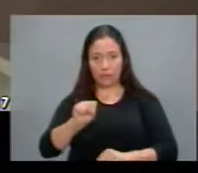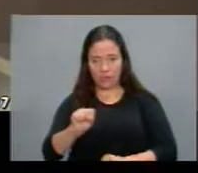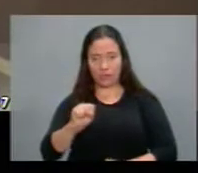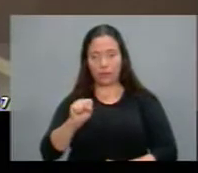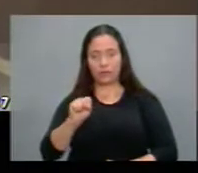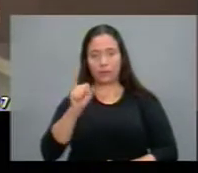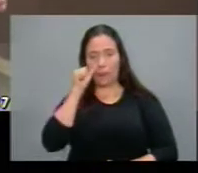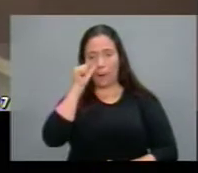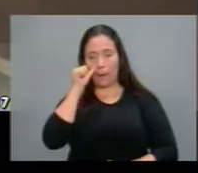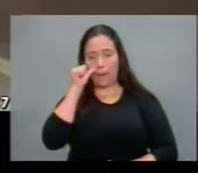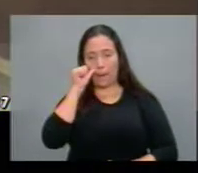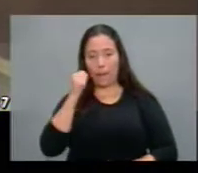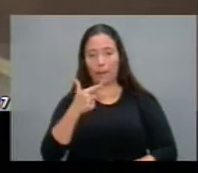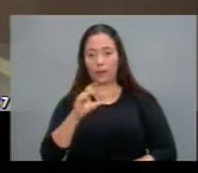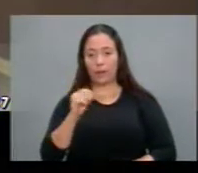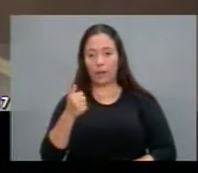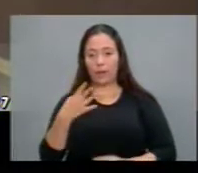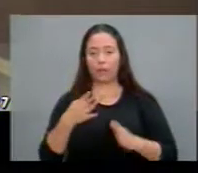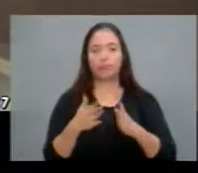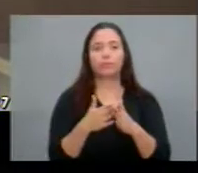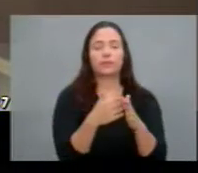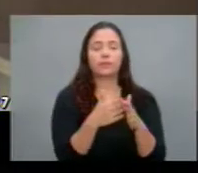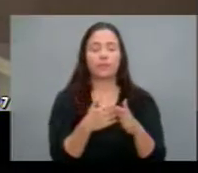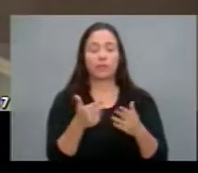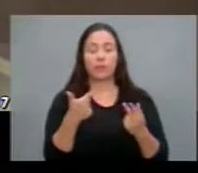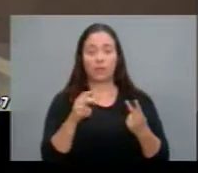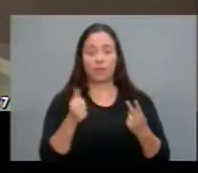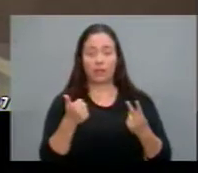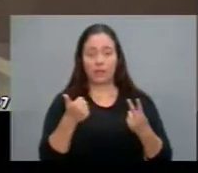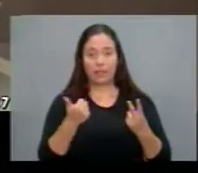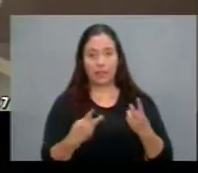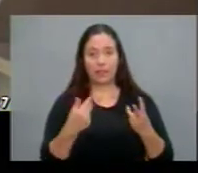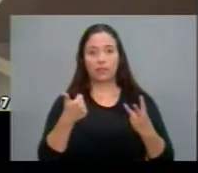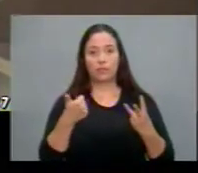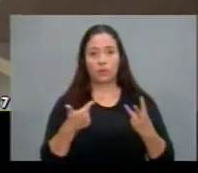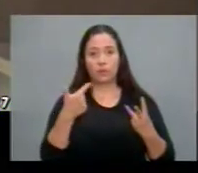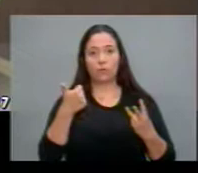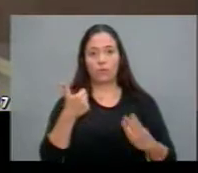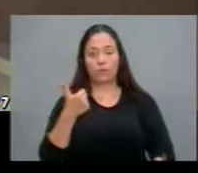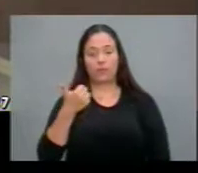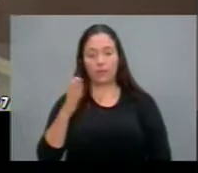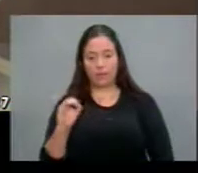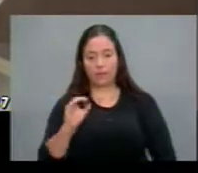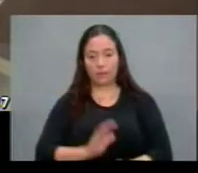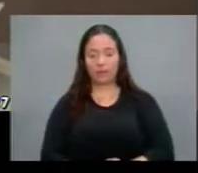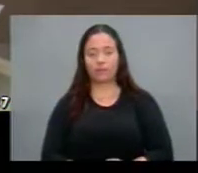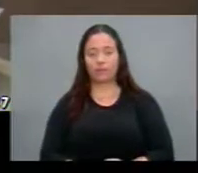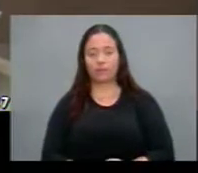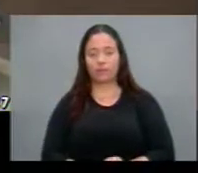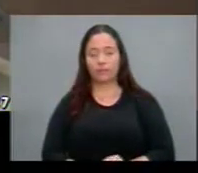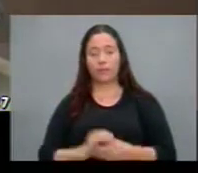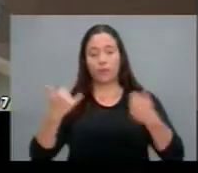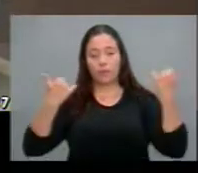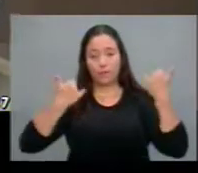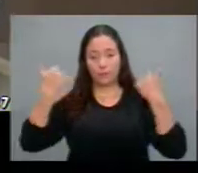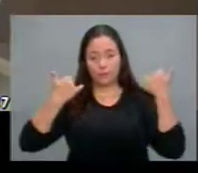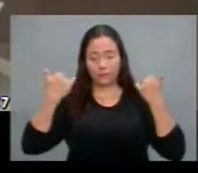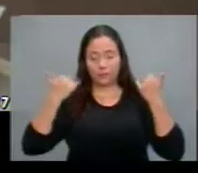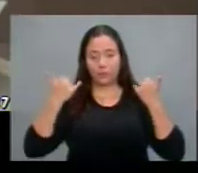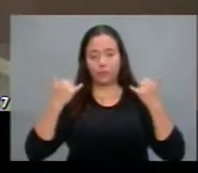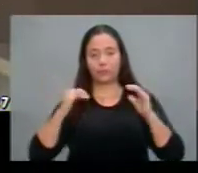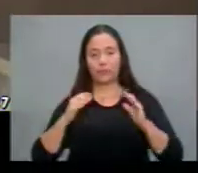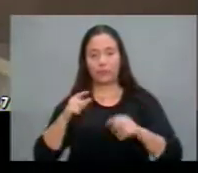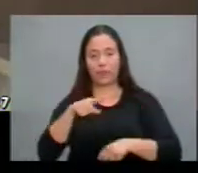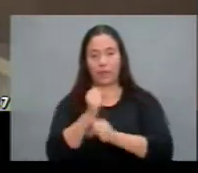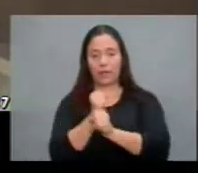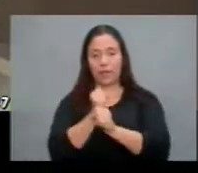exercícios financeiros a 2014, 13, 12, 11 e 10. As informações de